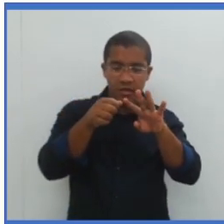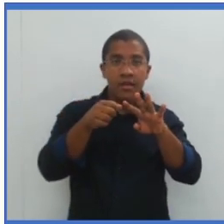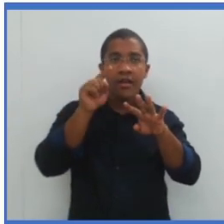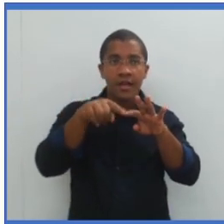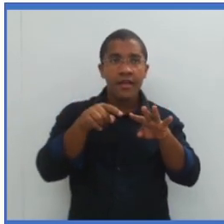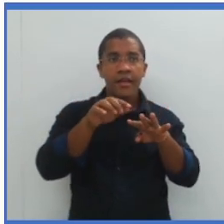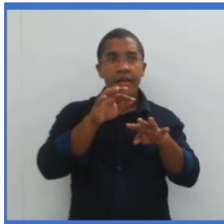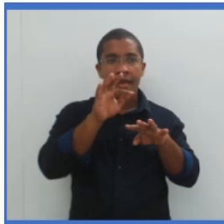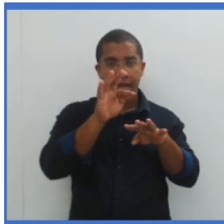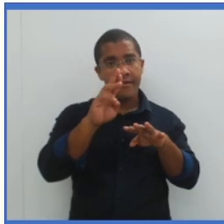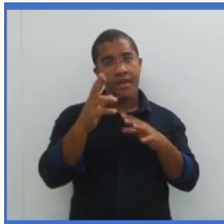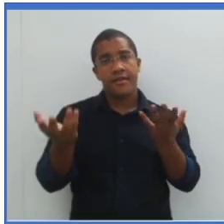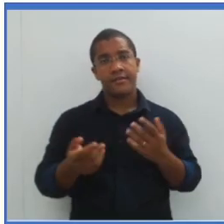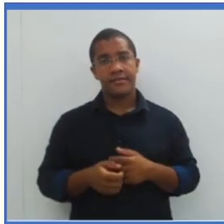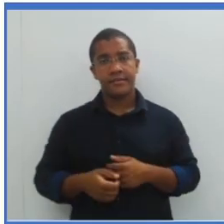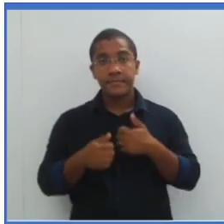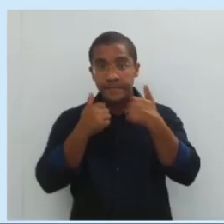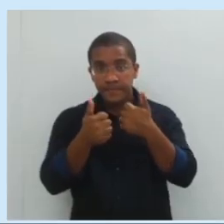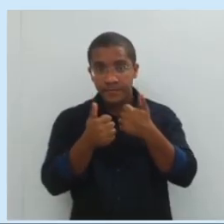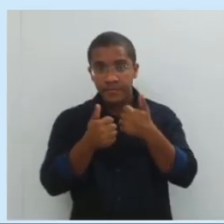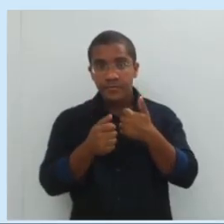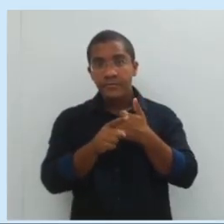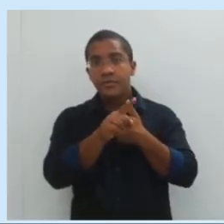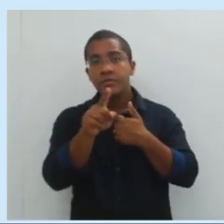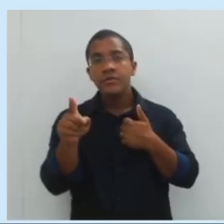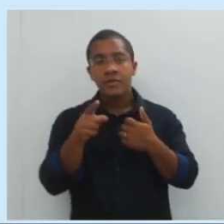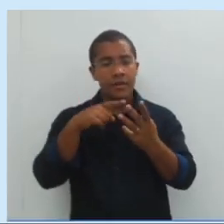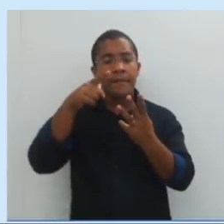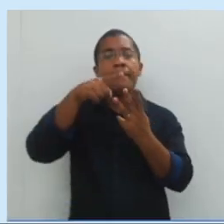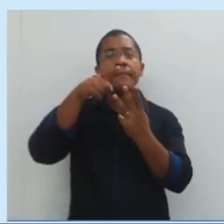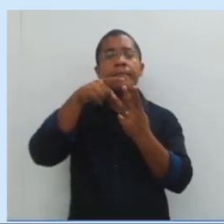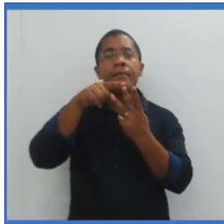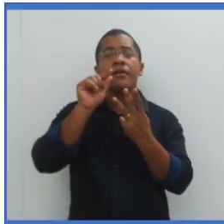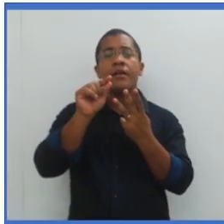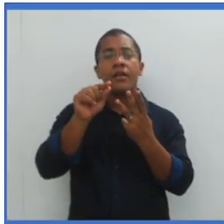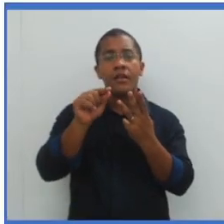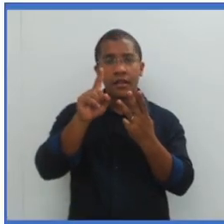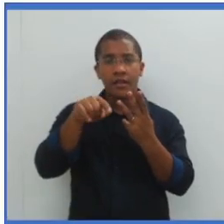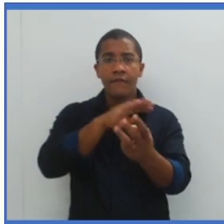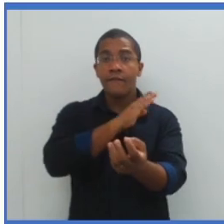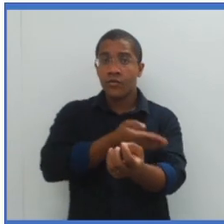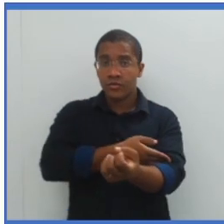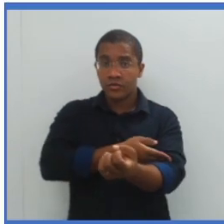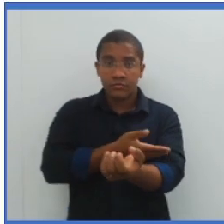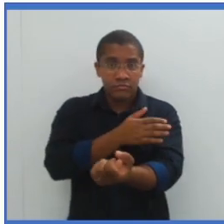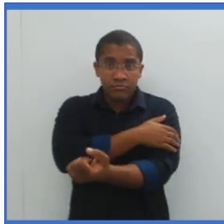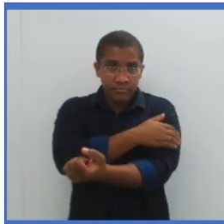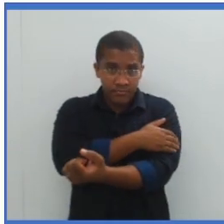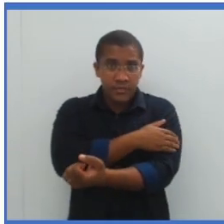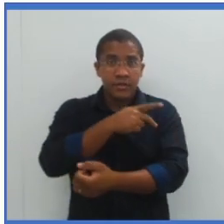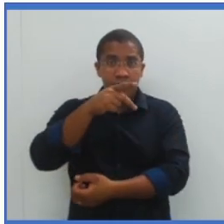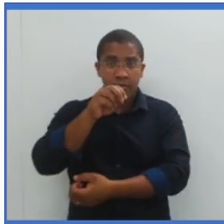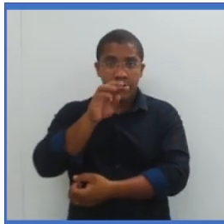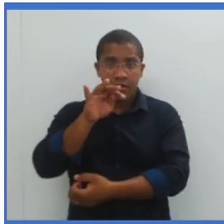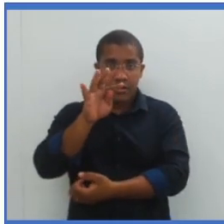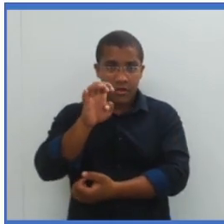tenho o FR, que é força de resistência. Meus amores, quem está no meio? Força potente. Então,